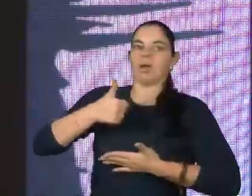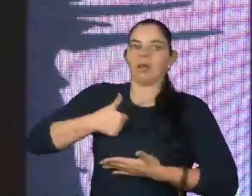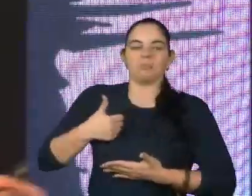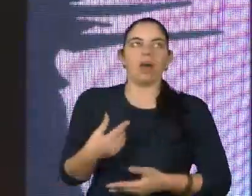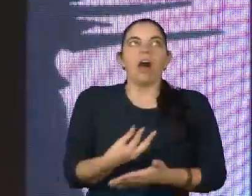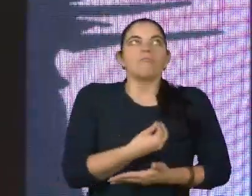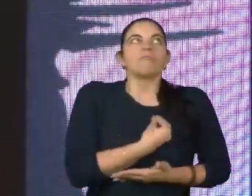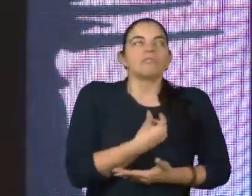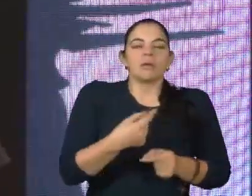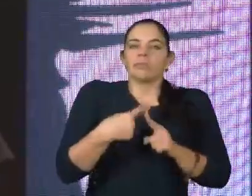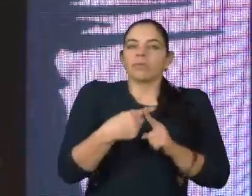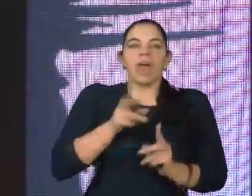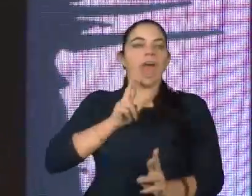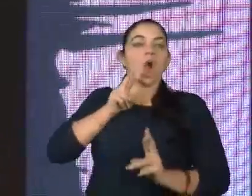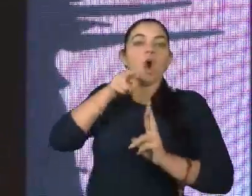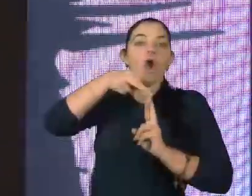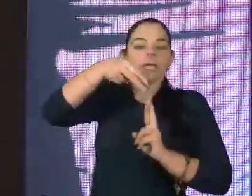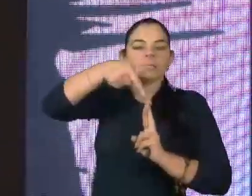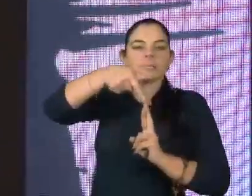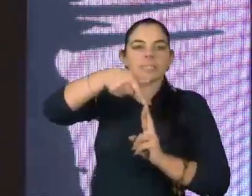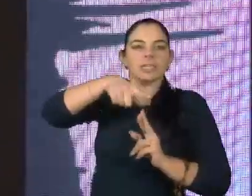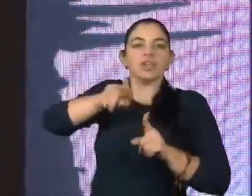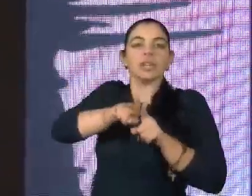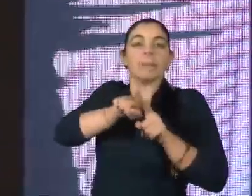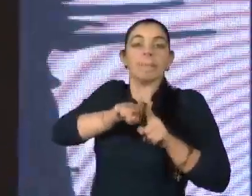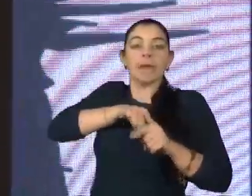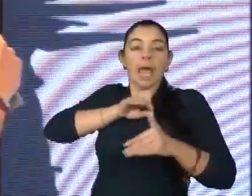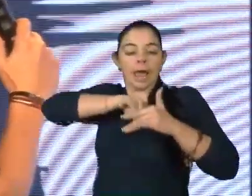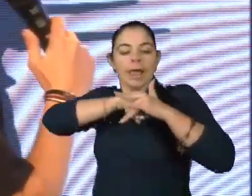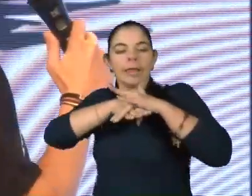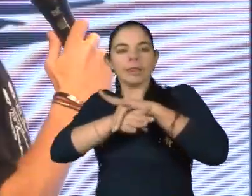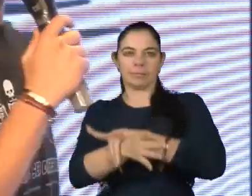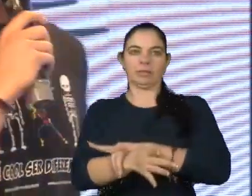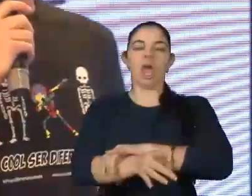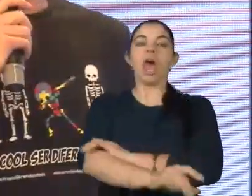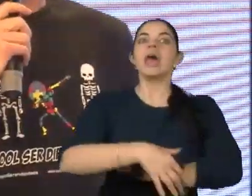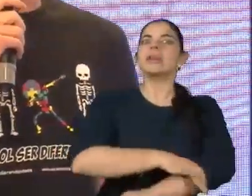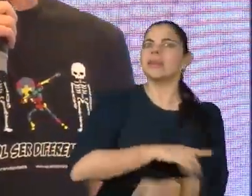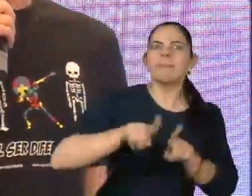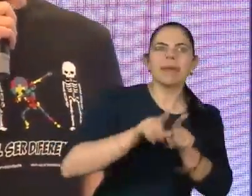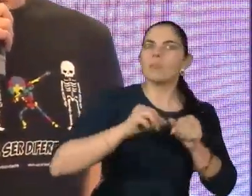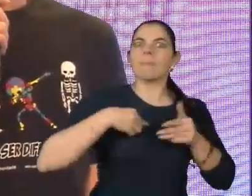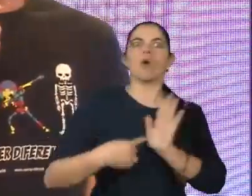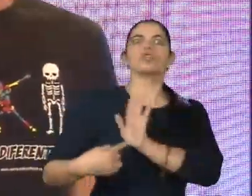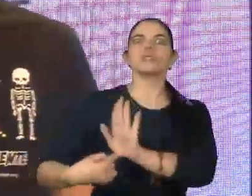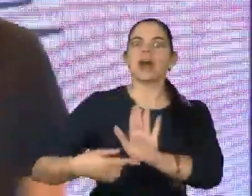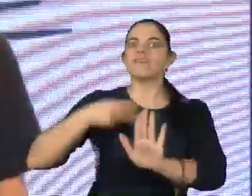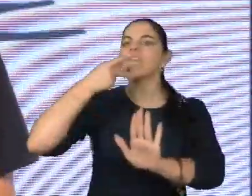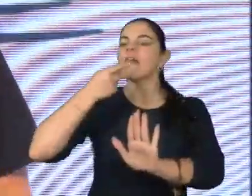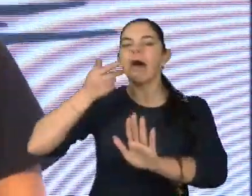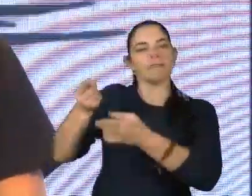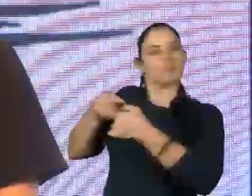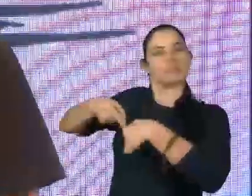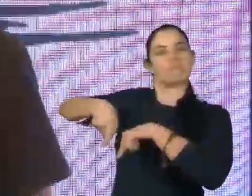trabalho reconhecido e remunerado. Essas pessoas também reportaram que foram desafiadas. Claro,